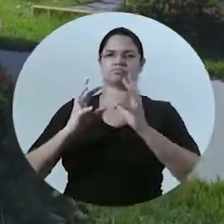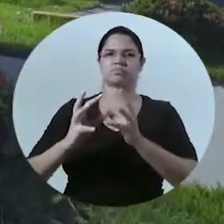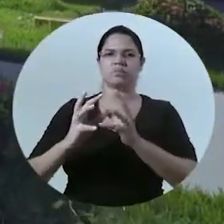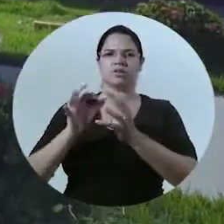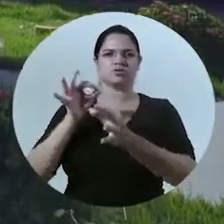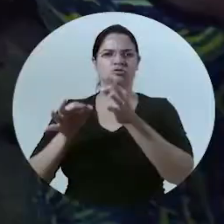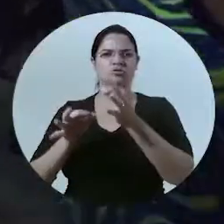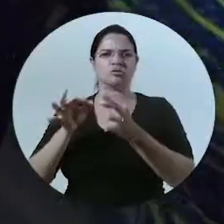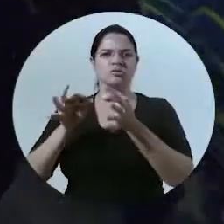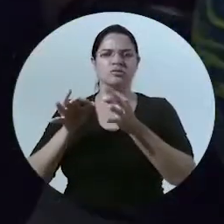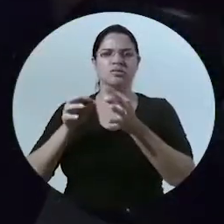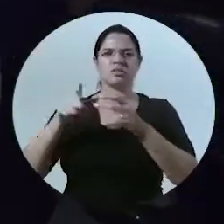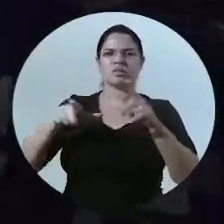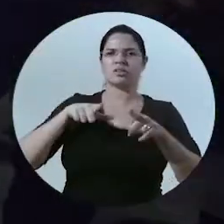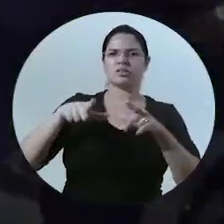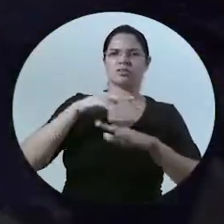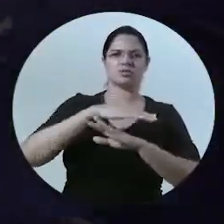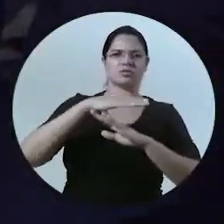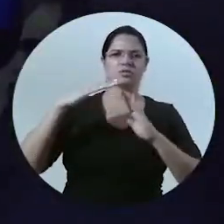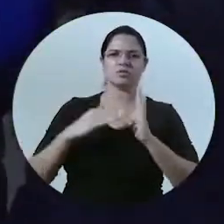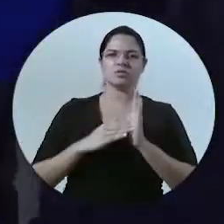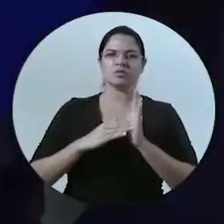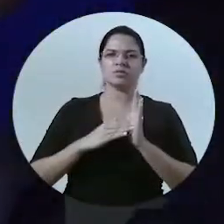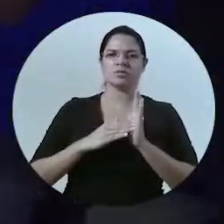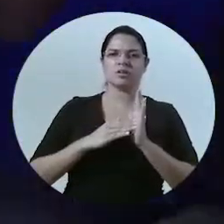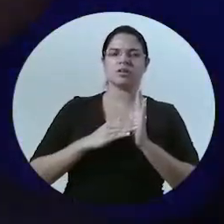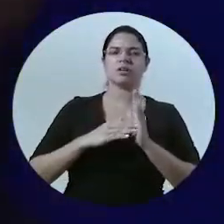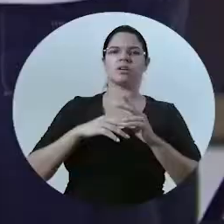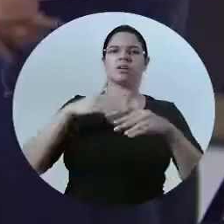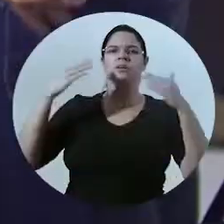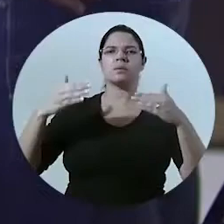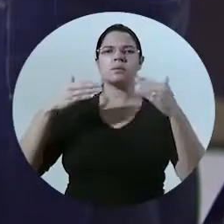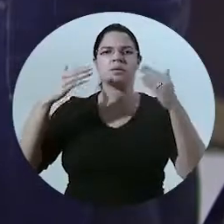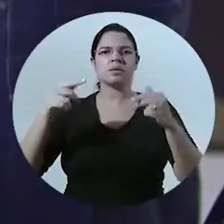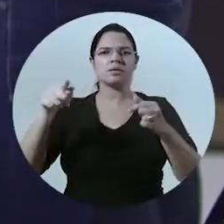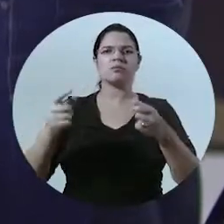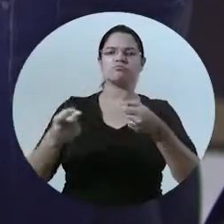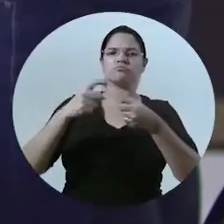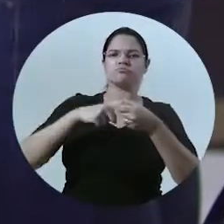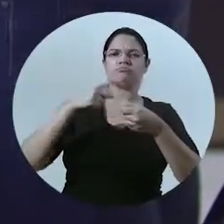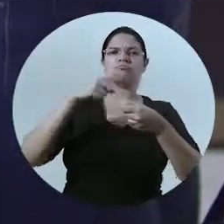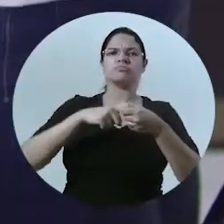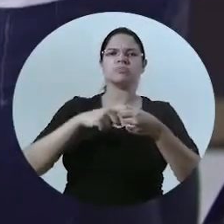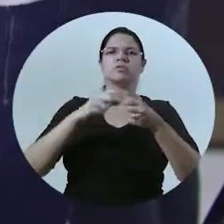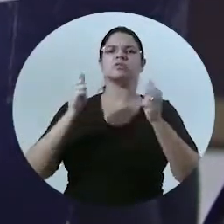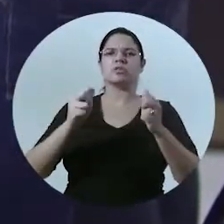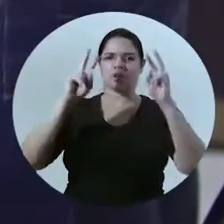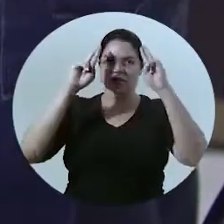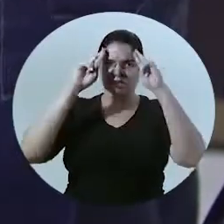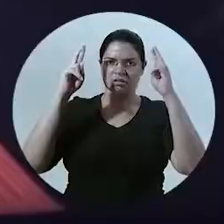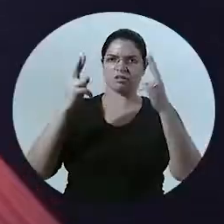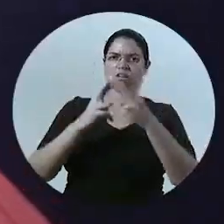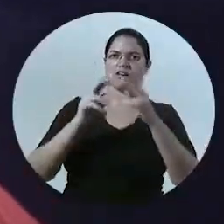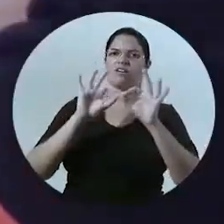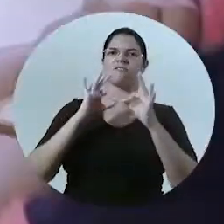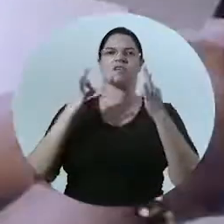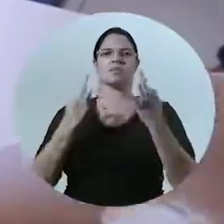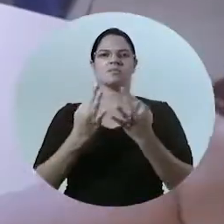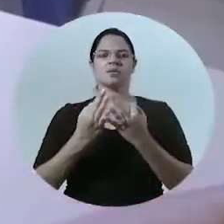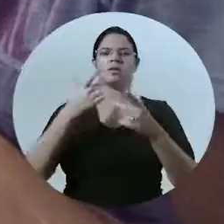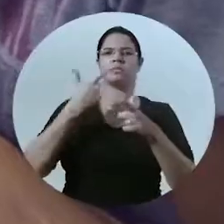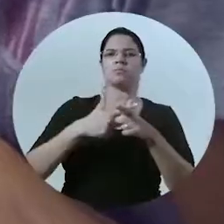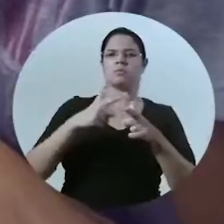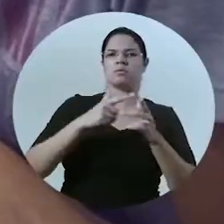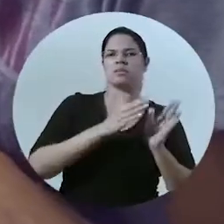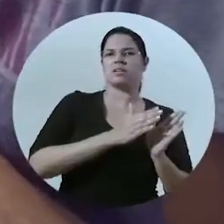mutirão justiça a serviço de todos audiências de conciliação com foco na família